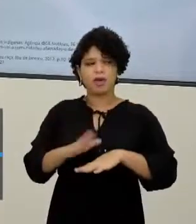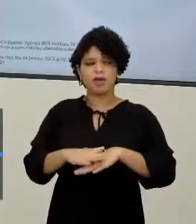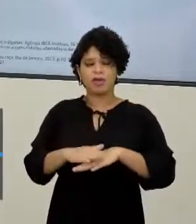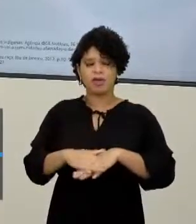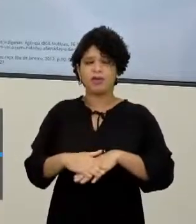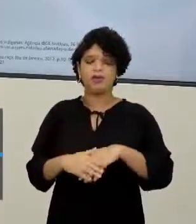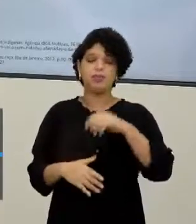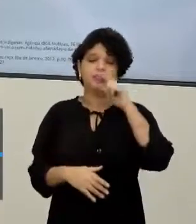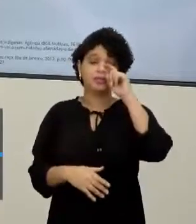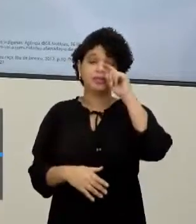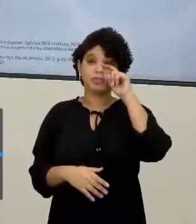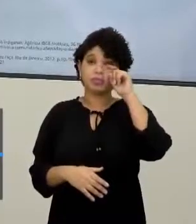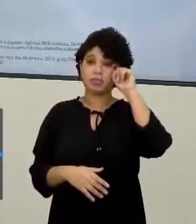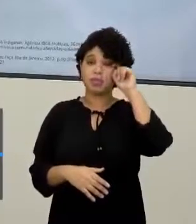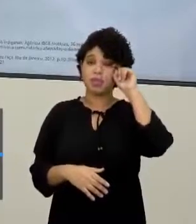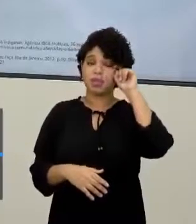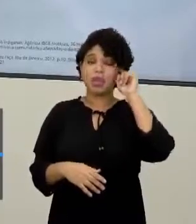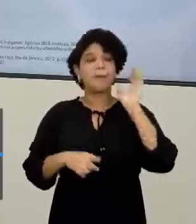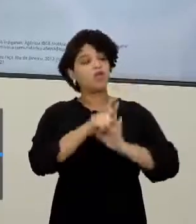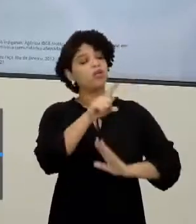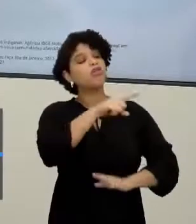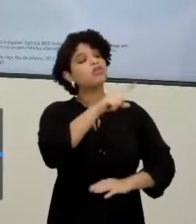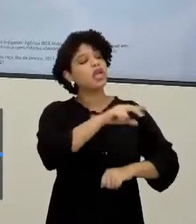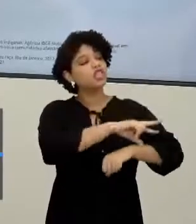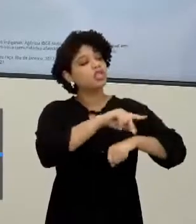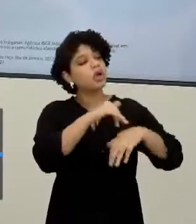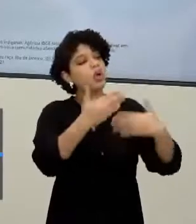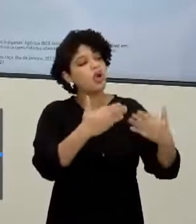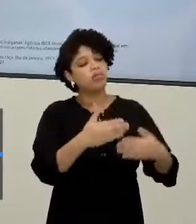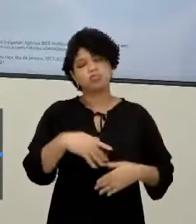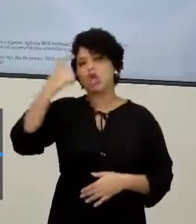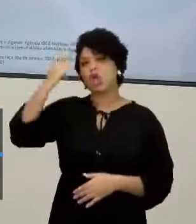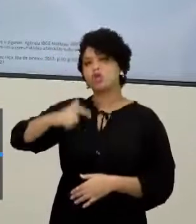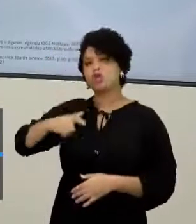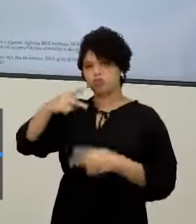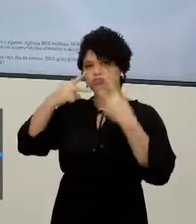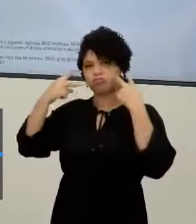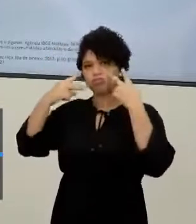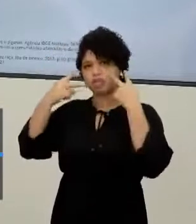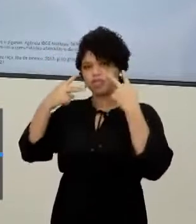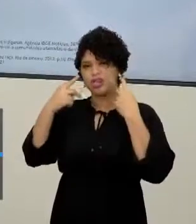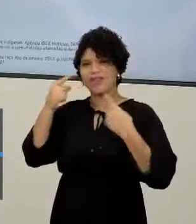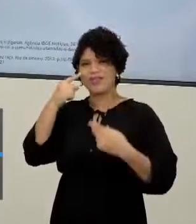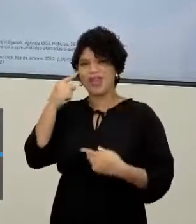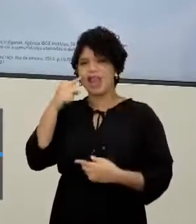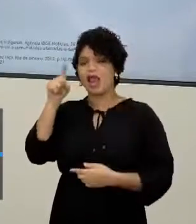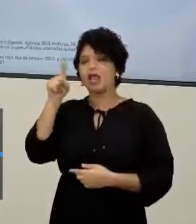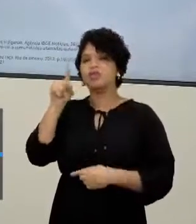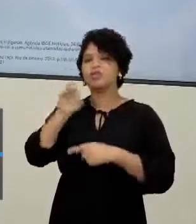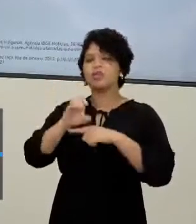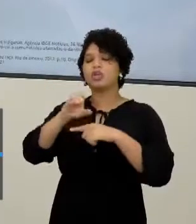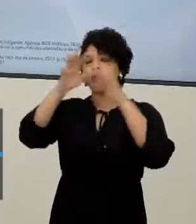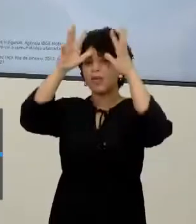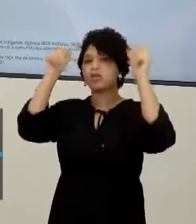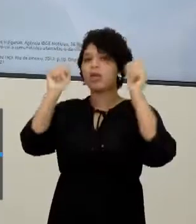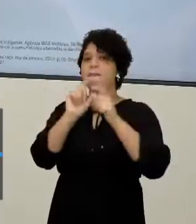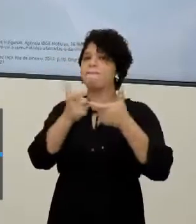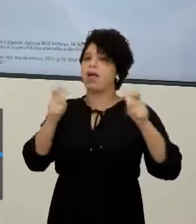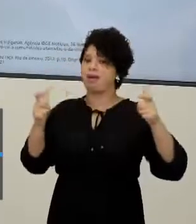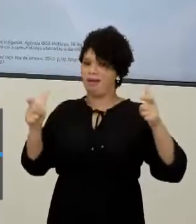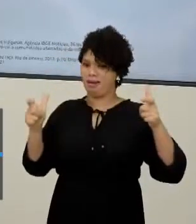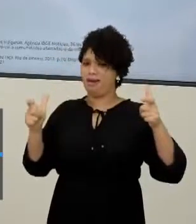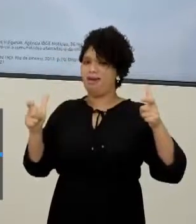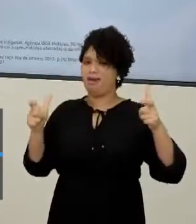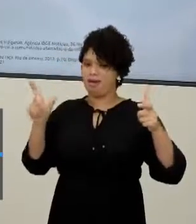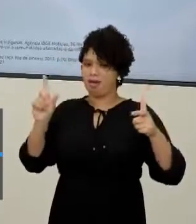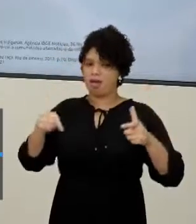A sua etnia aí E aí se autodeclarou Mostrando aí o Amazonas Com a maior quantidade Bem maior